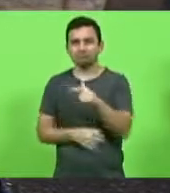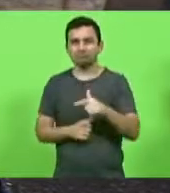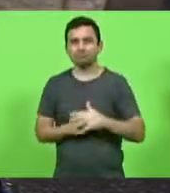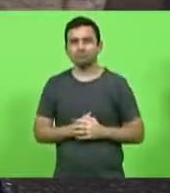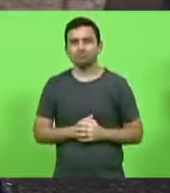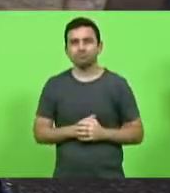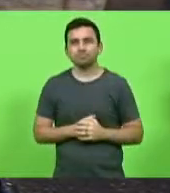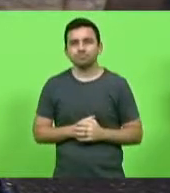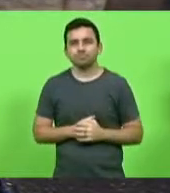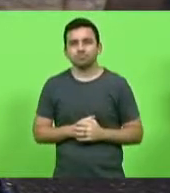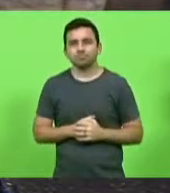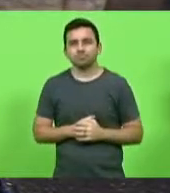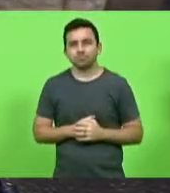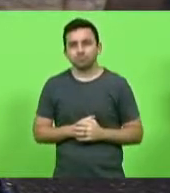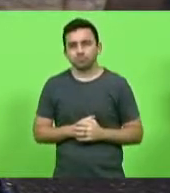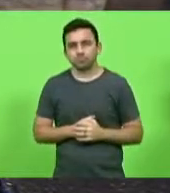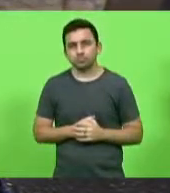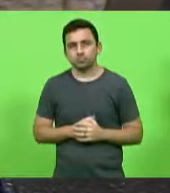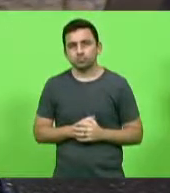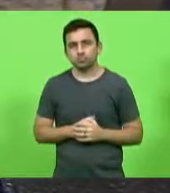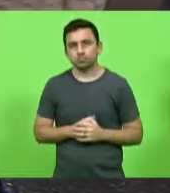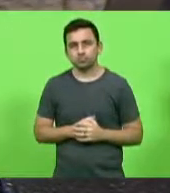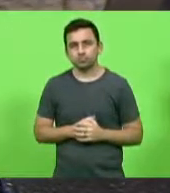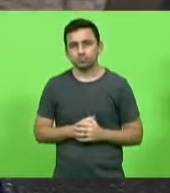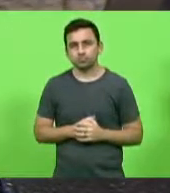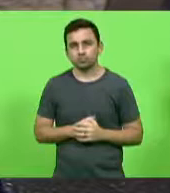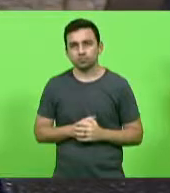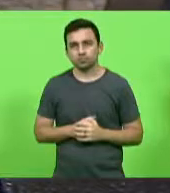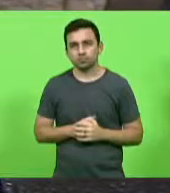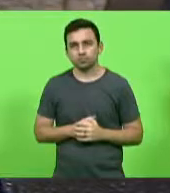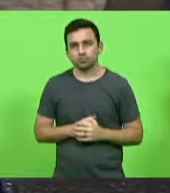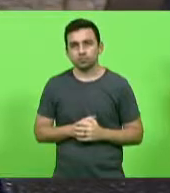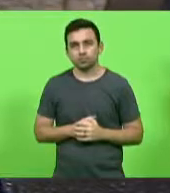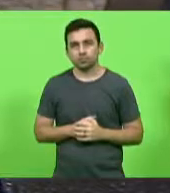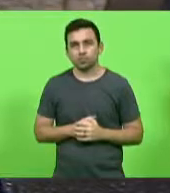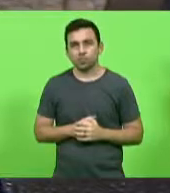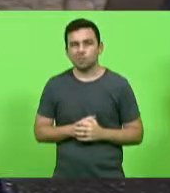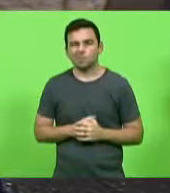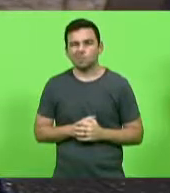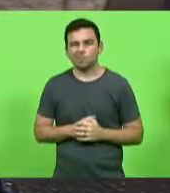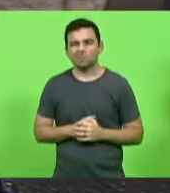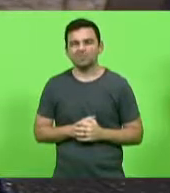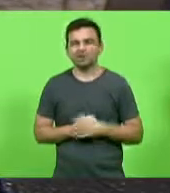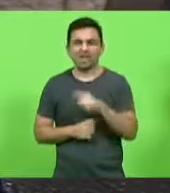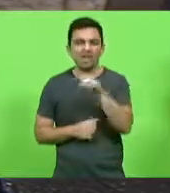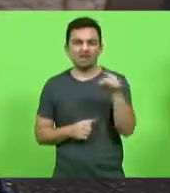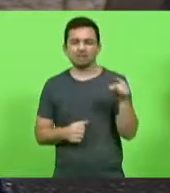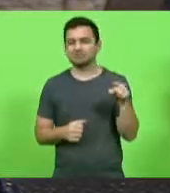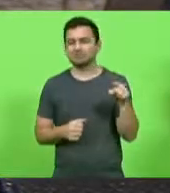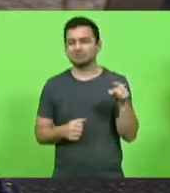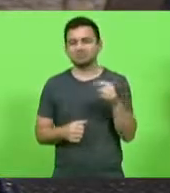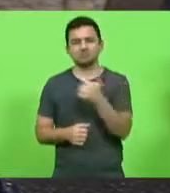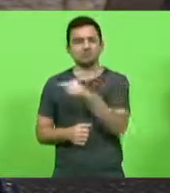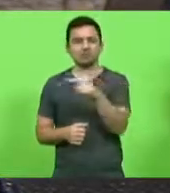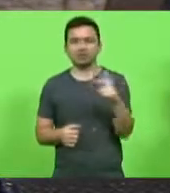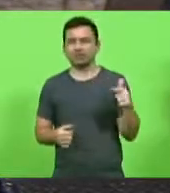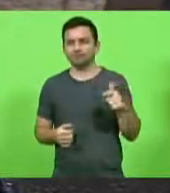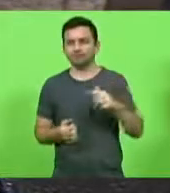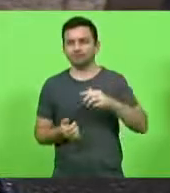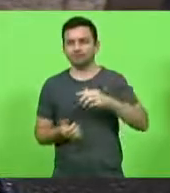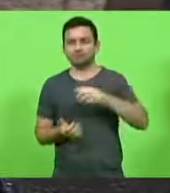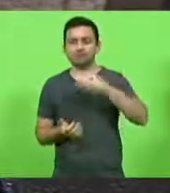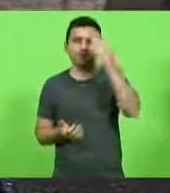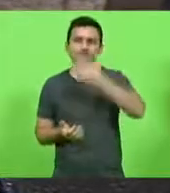Deputado, já é sério. Só um minutinho, deixa eu só finalizar, eu já passo a palavra. Então, são pessoas que não têm compromisso com a verdade. Aí eu fico imaginando